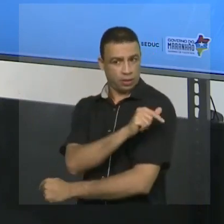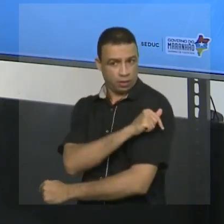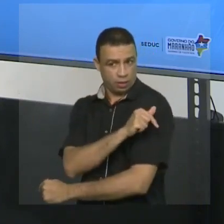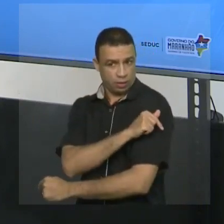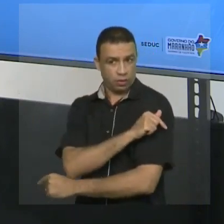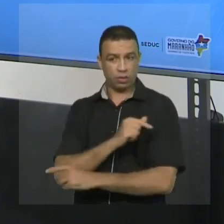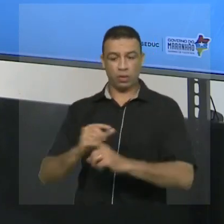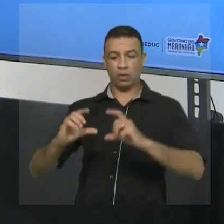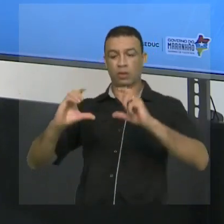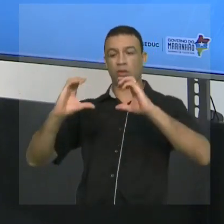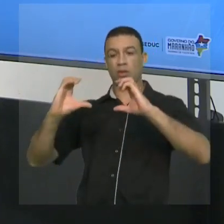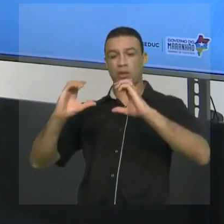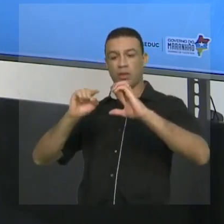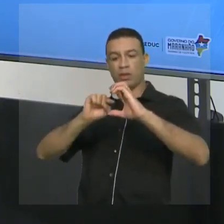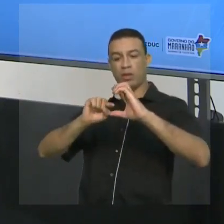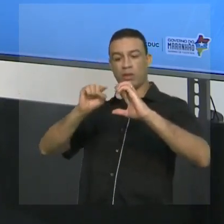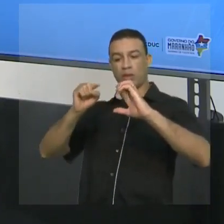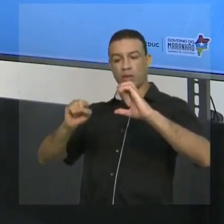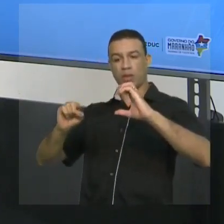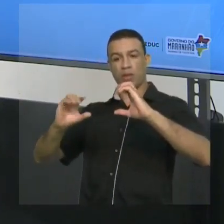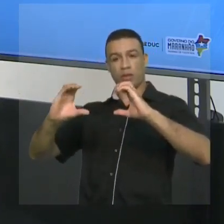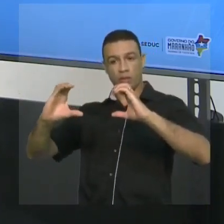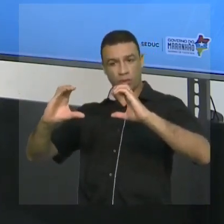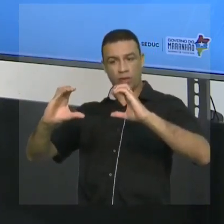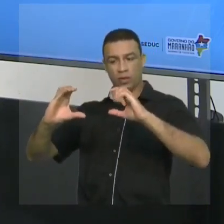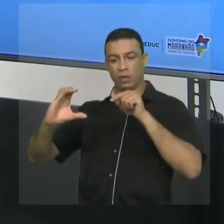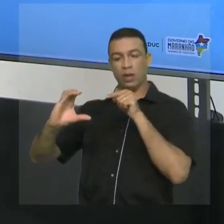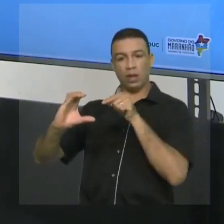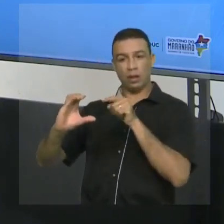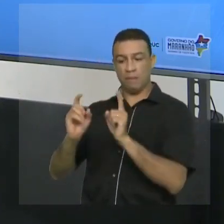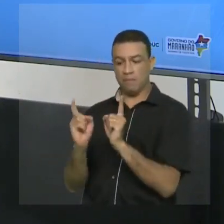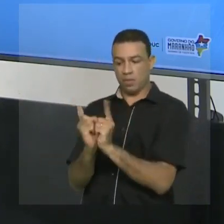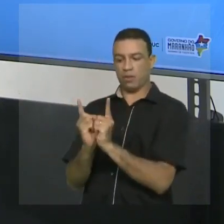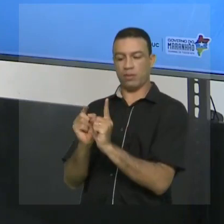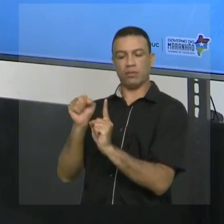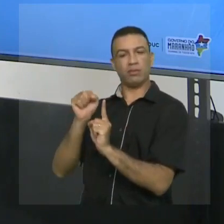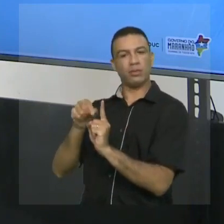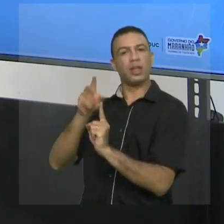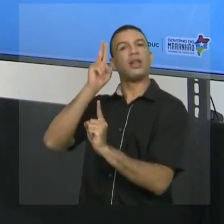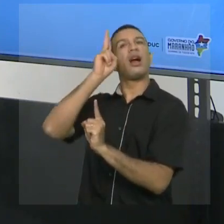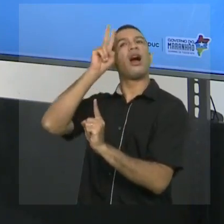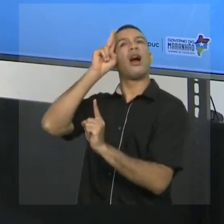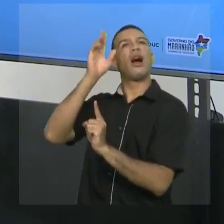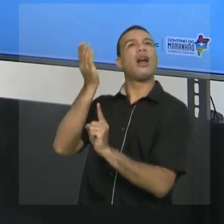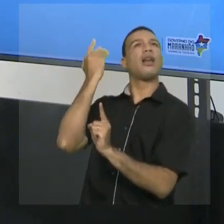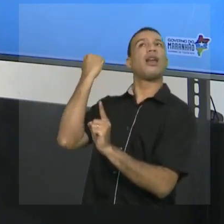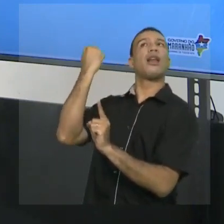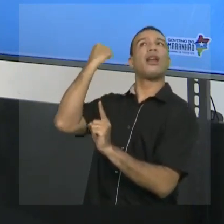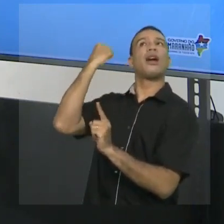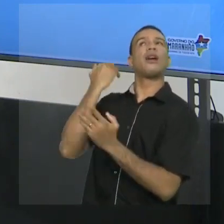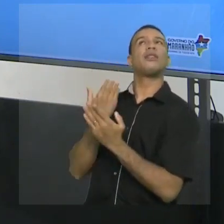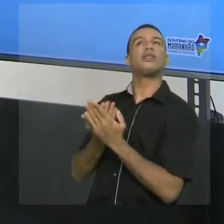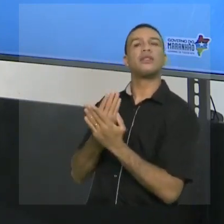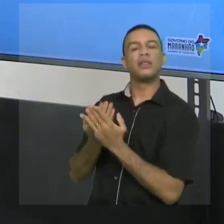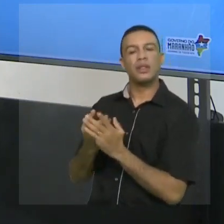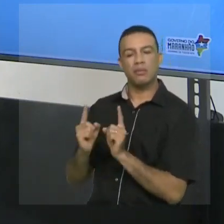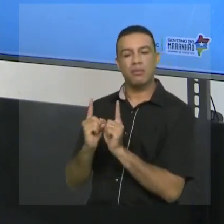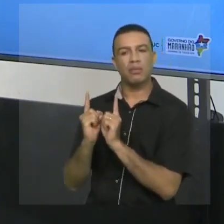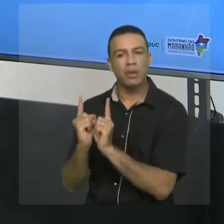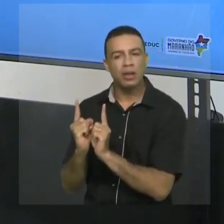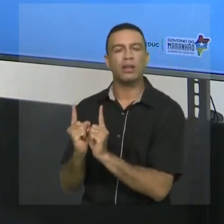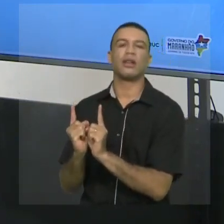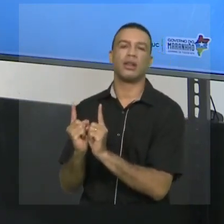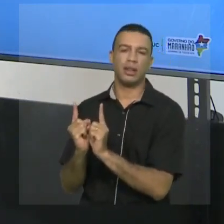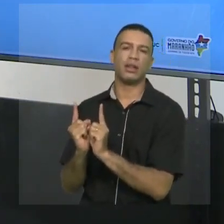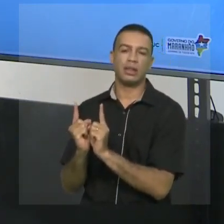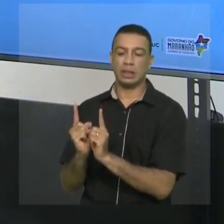chamada função modular. E aí você vai ter que lembrar desse conteúdo e lembrar do que é módulo. Então, vamos lá. Módulo é a